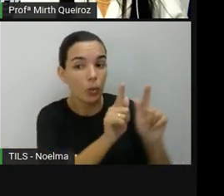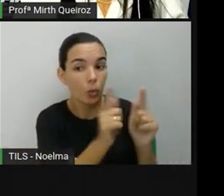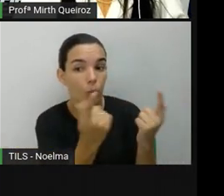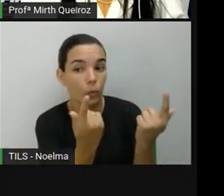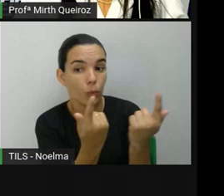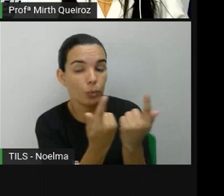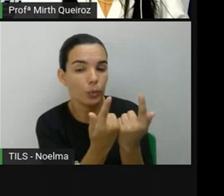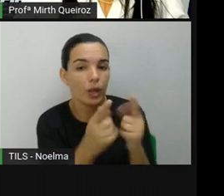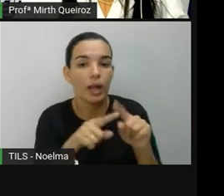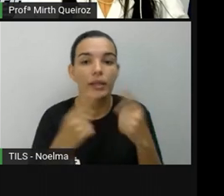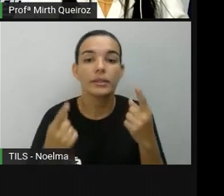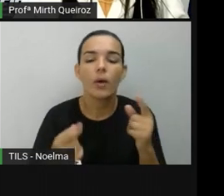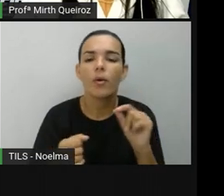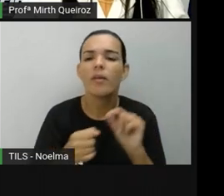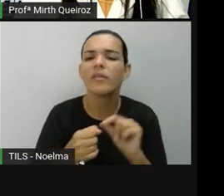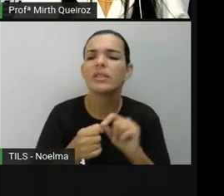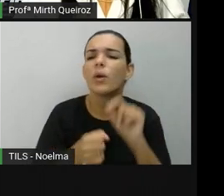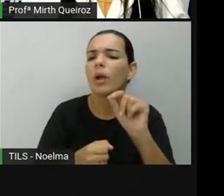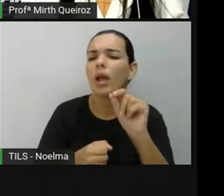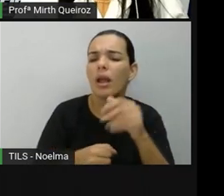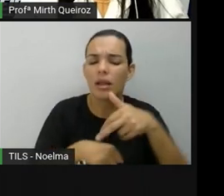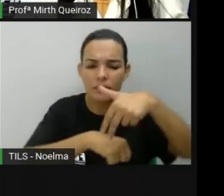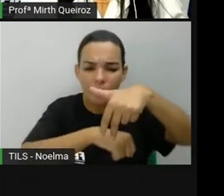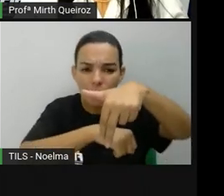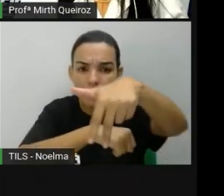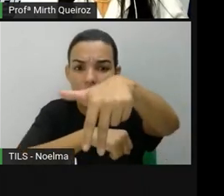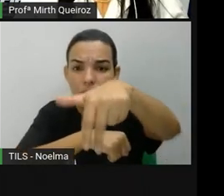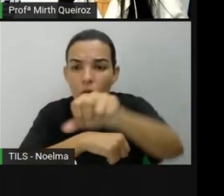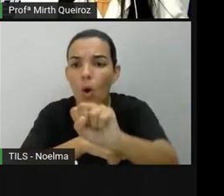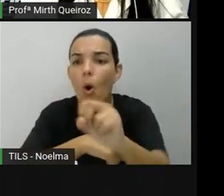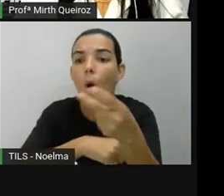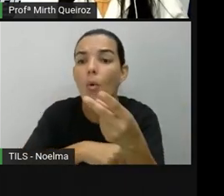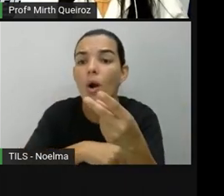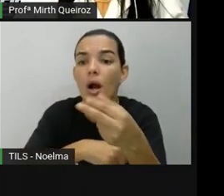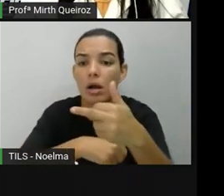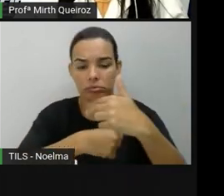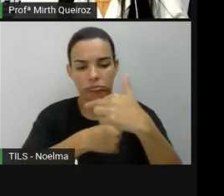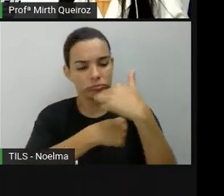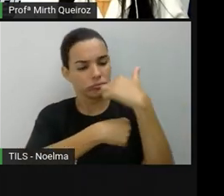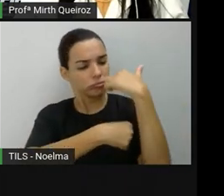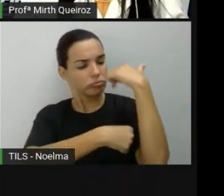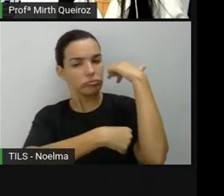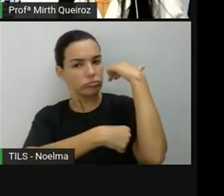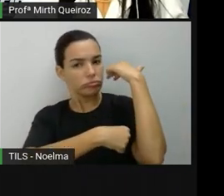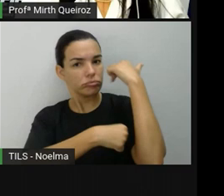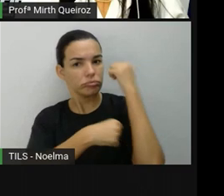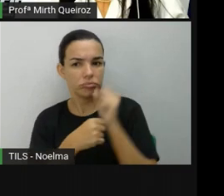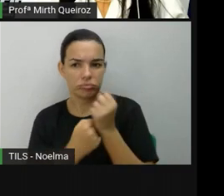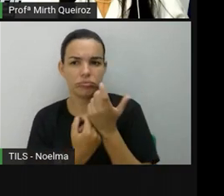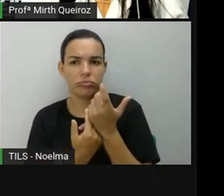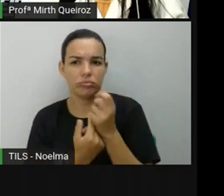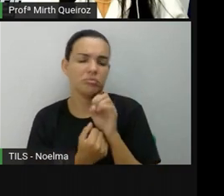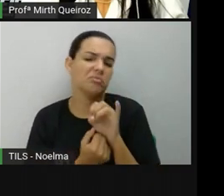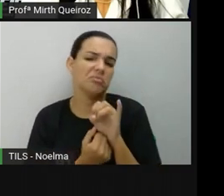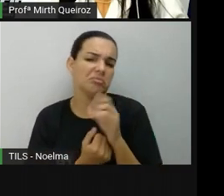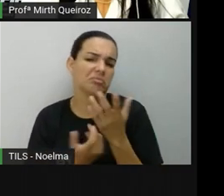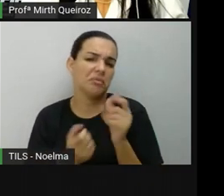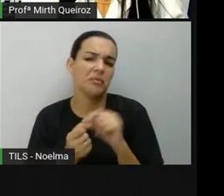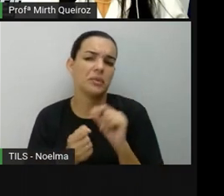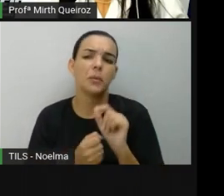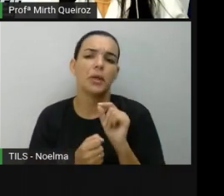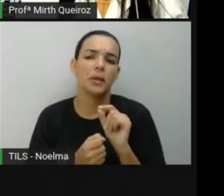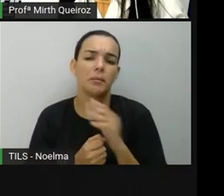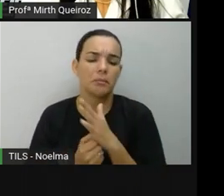seguir em frente ou ir em sentido contrário aí na direção da árvore que está atrás de Lucas.